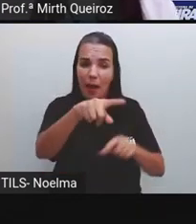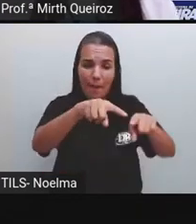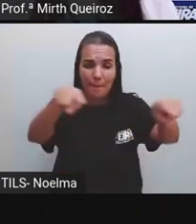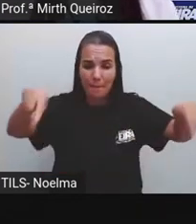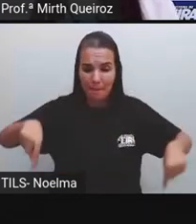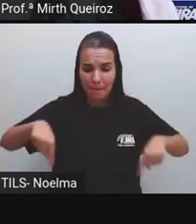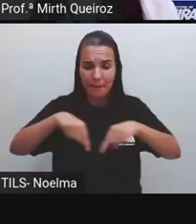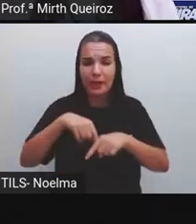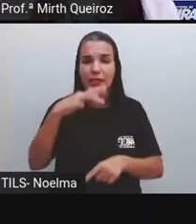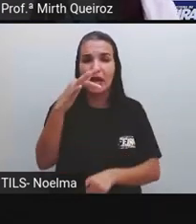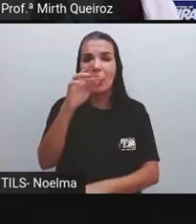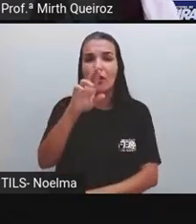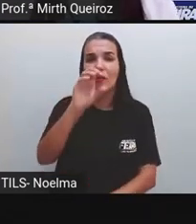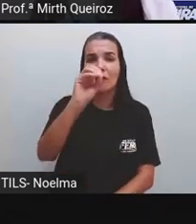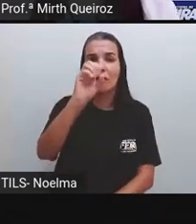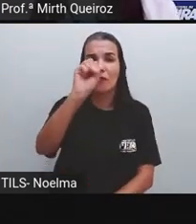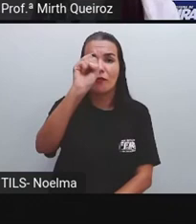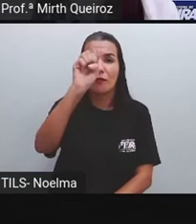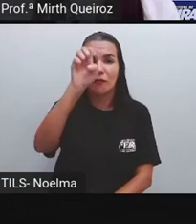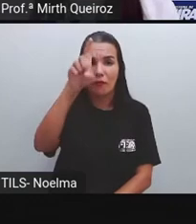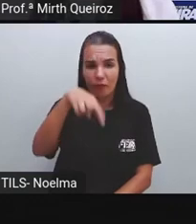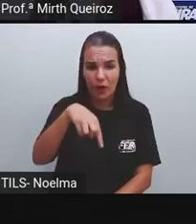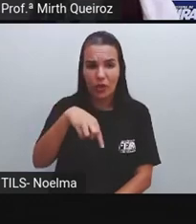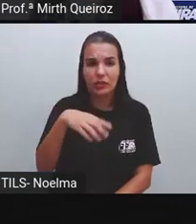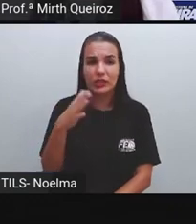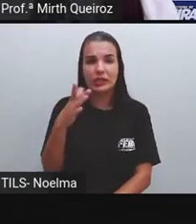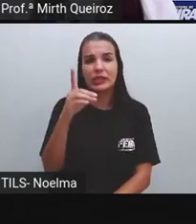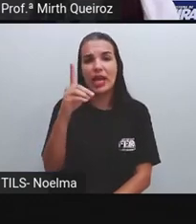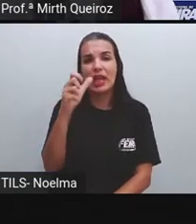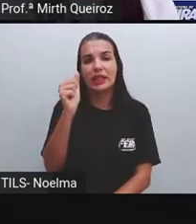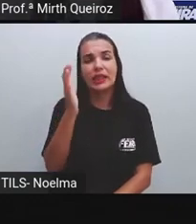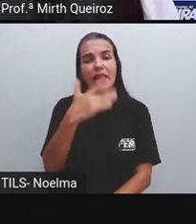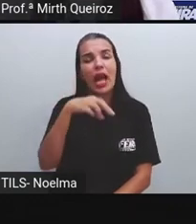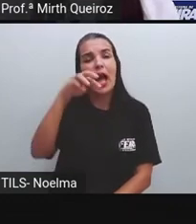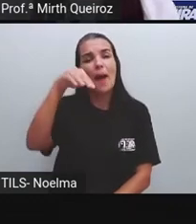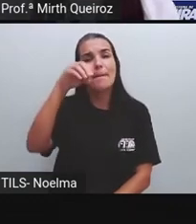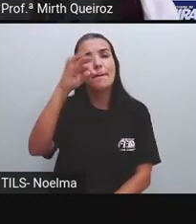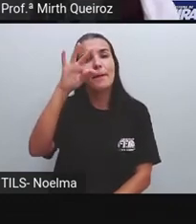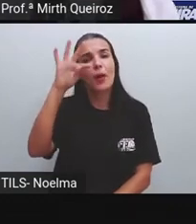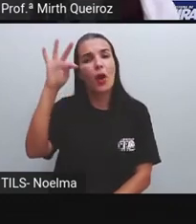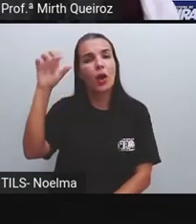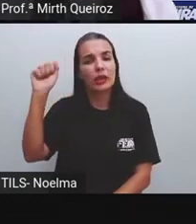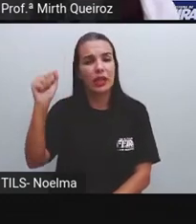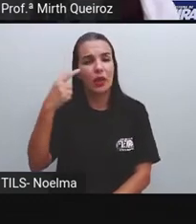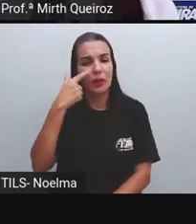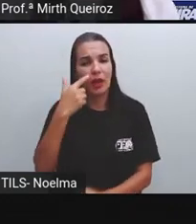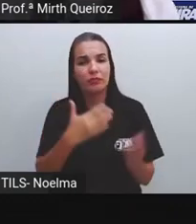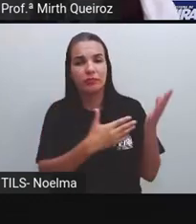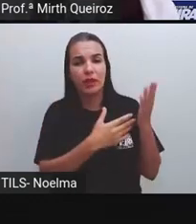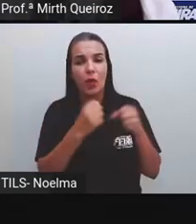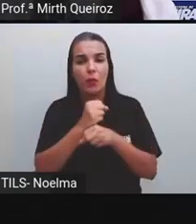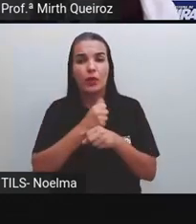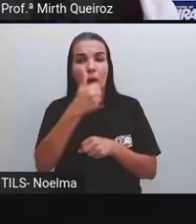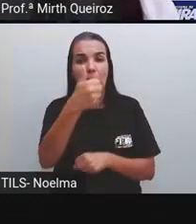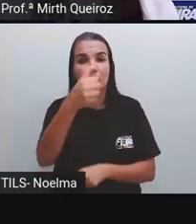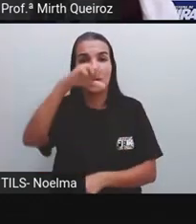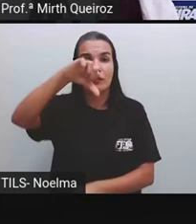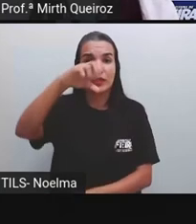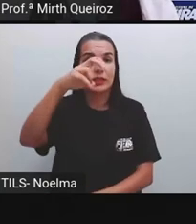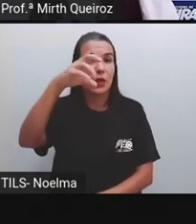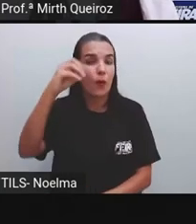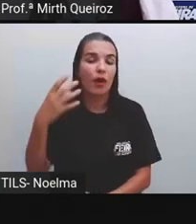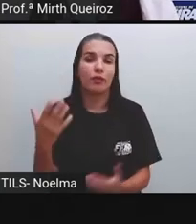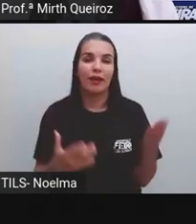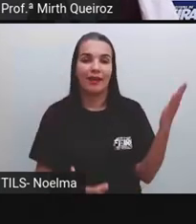Frois de Mota, né? Frois da Mota, perdão. Que foi, essa primeira foto foi em 1950.